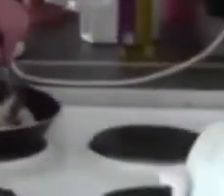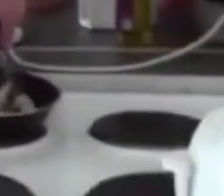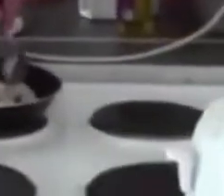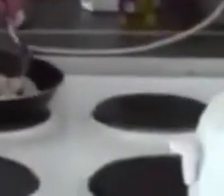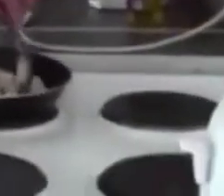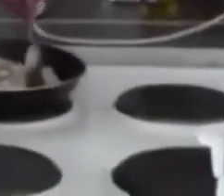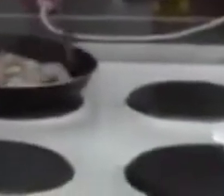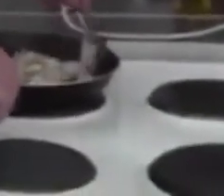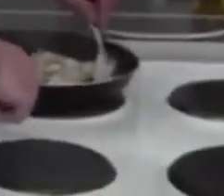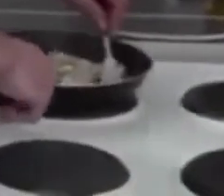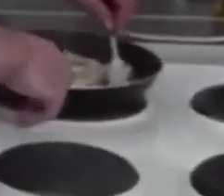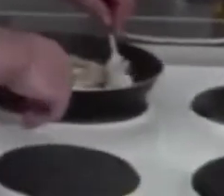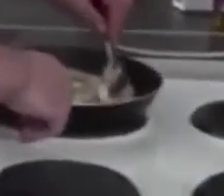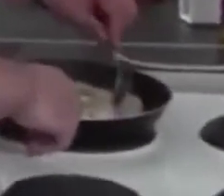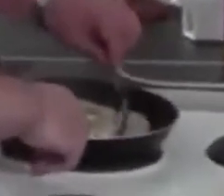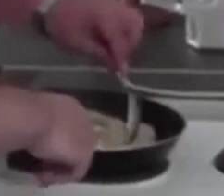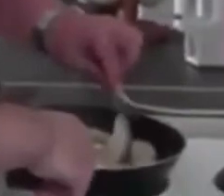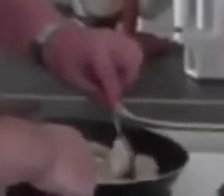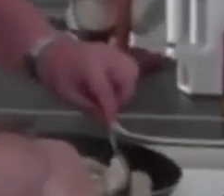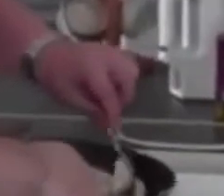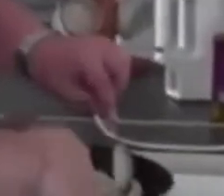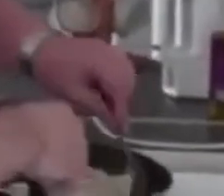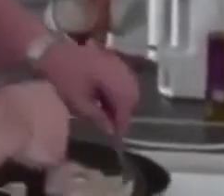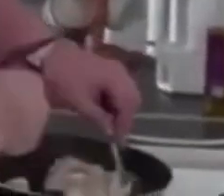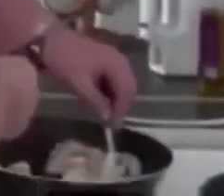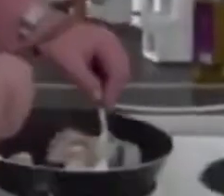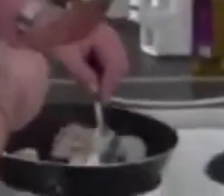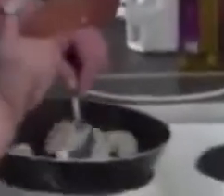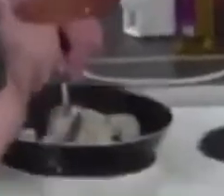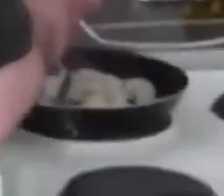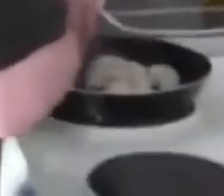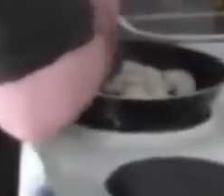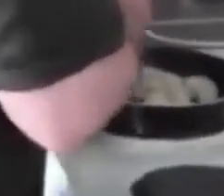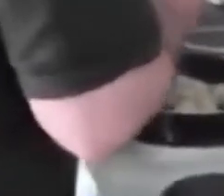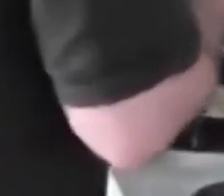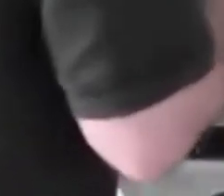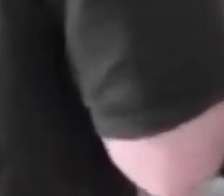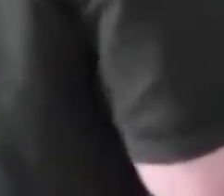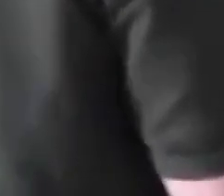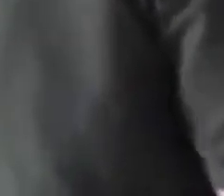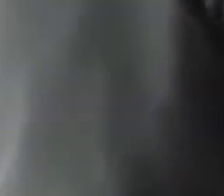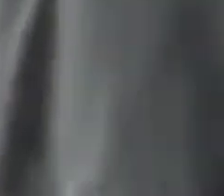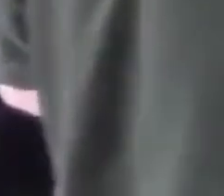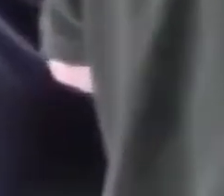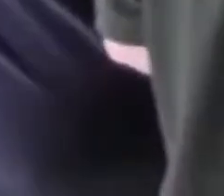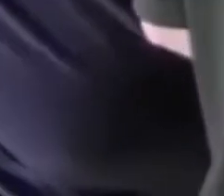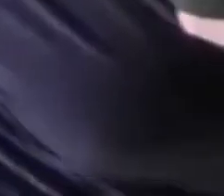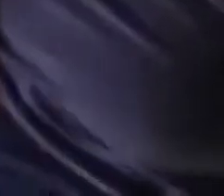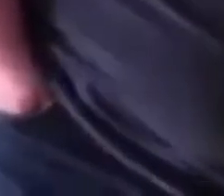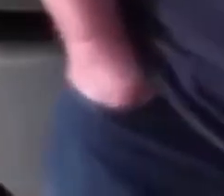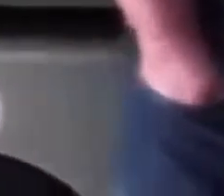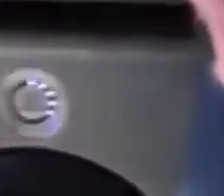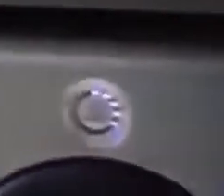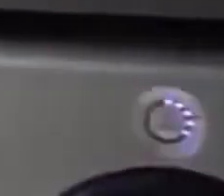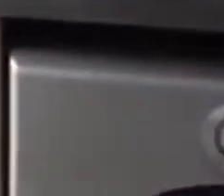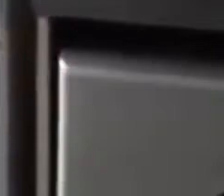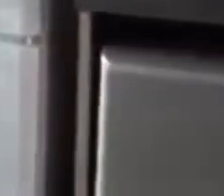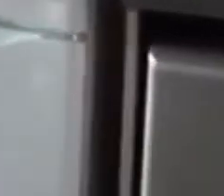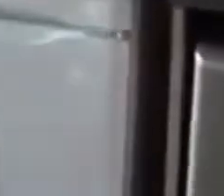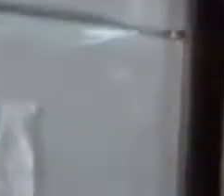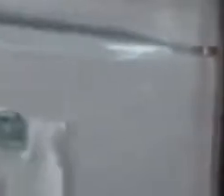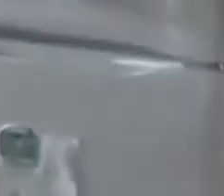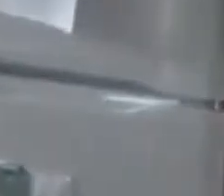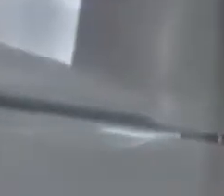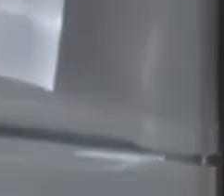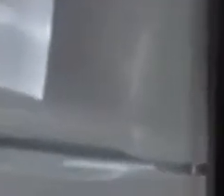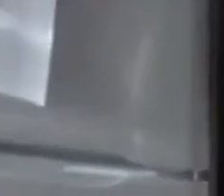Manuel, o que você falou de naturalizar. A casa da gente, não sei se eu estou competindo muito com o áudio alto do